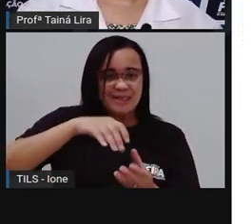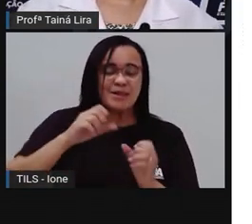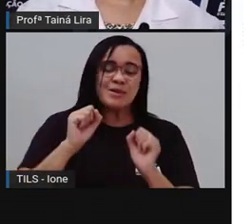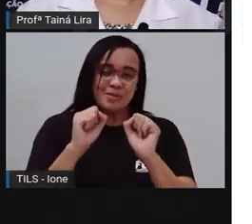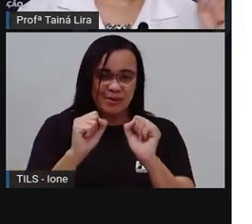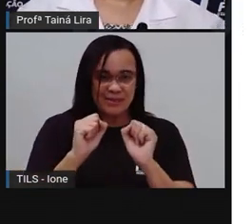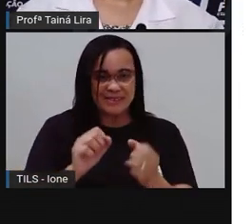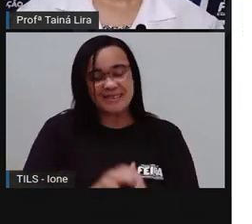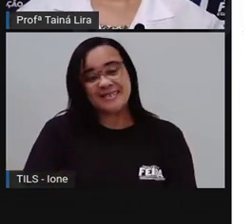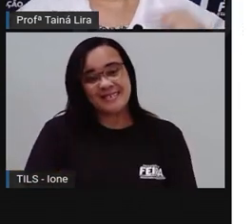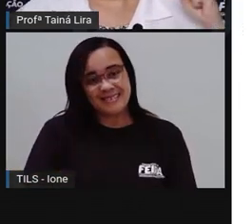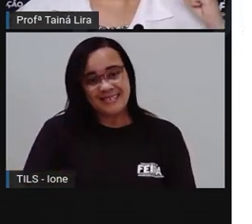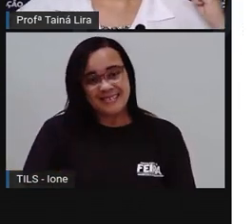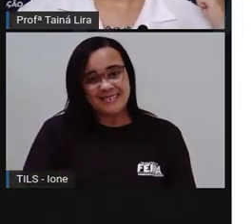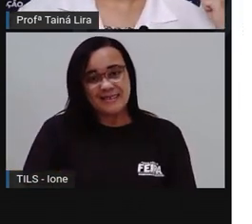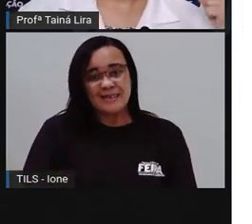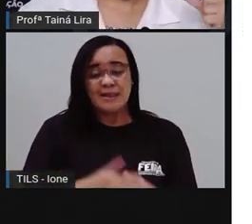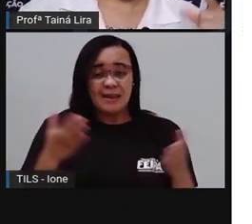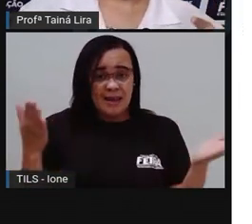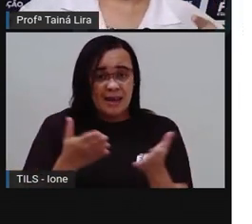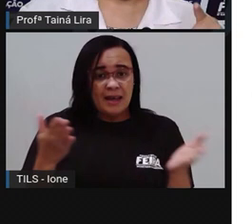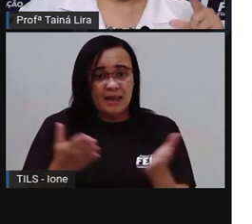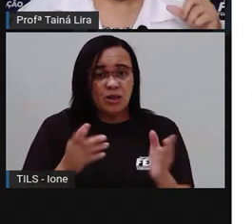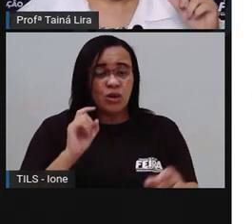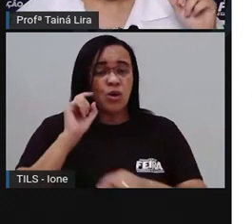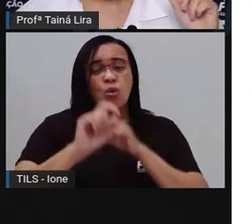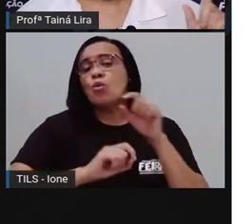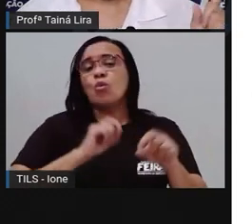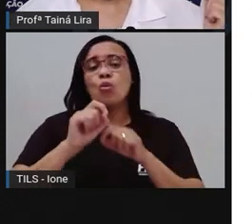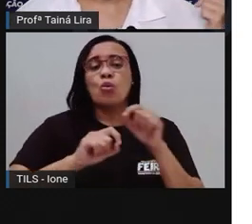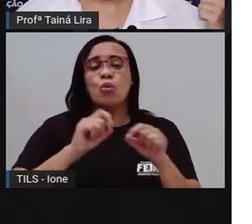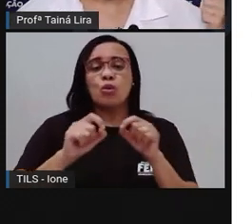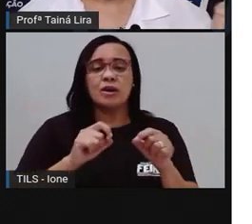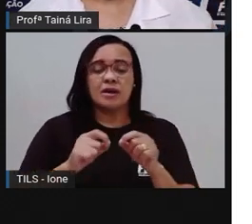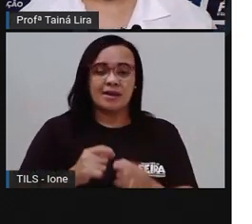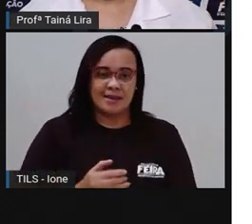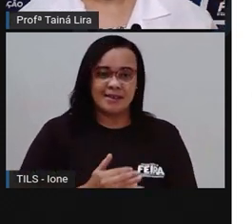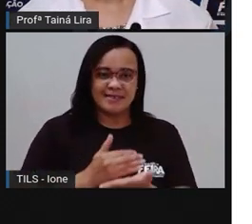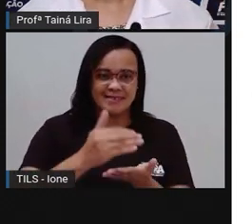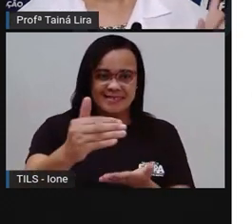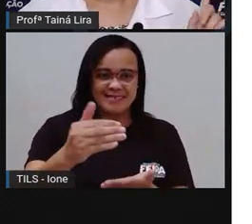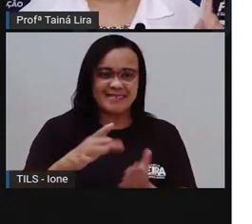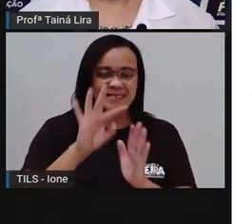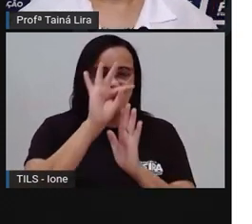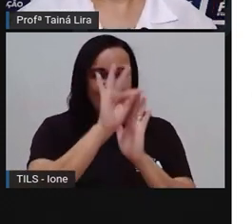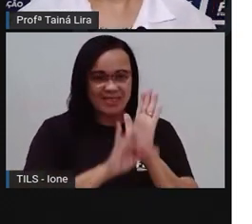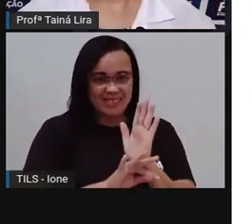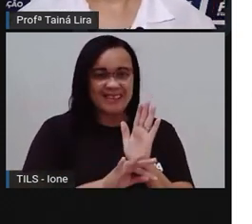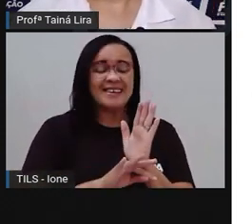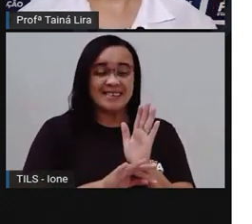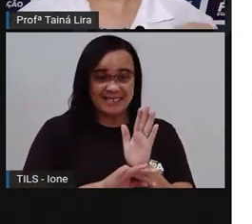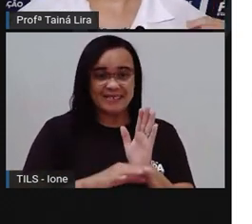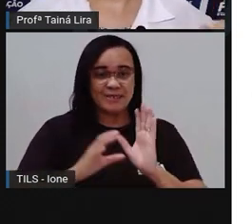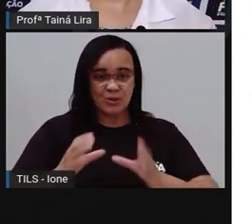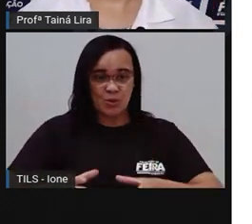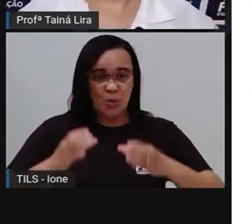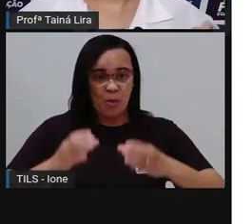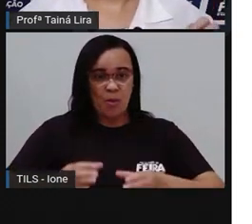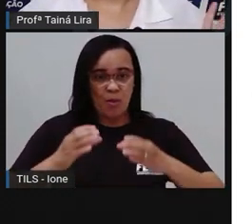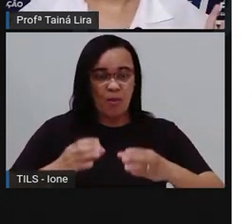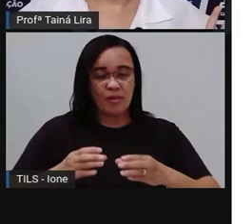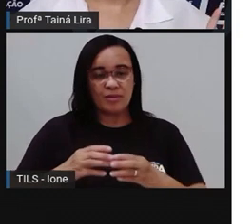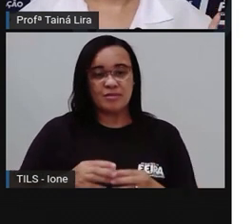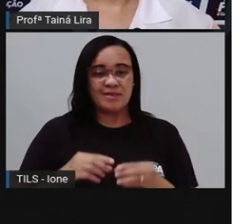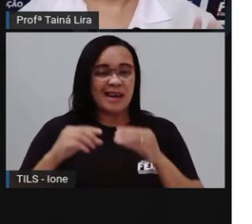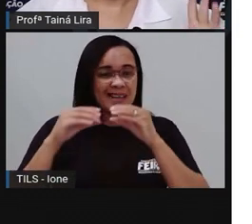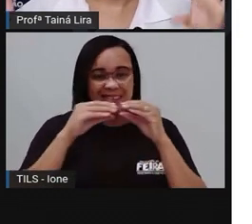Agora, vamos lá. Nós vamos continuar ali, brincando um pouquinho com esse texto do bolo de cenoura. E agora, quero que